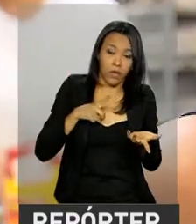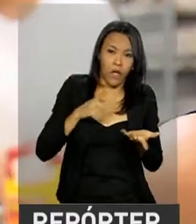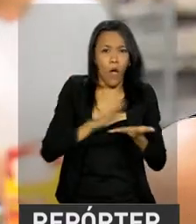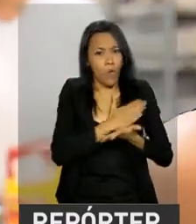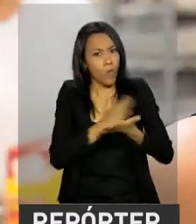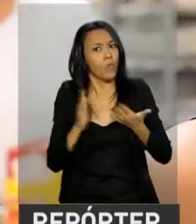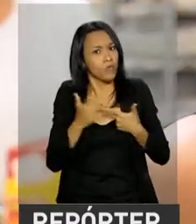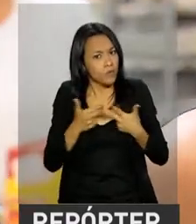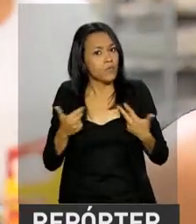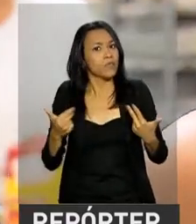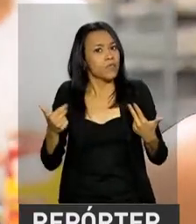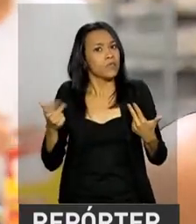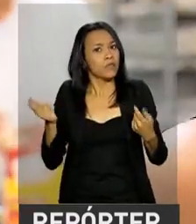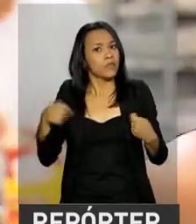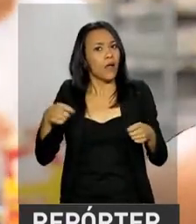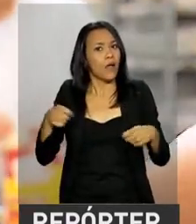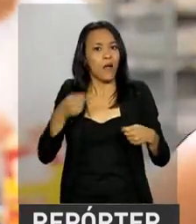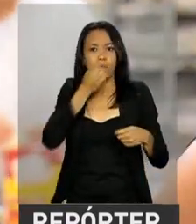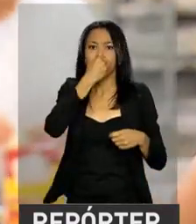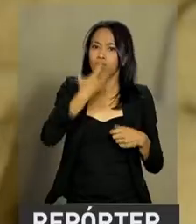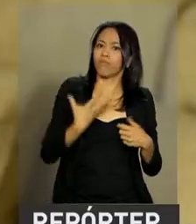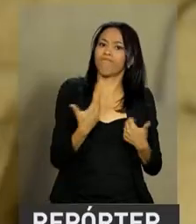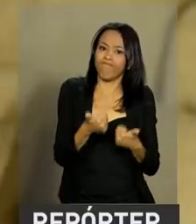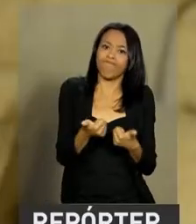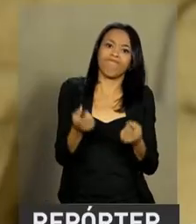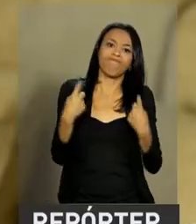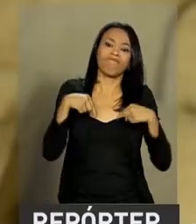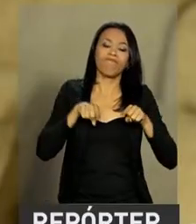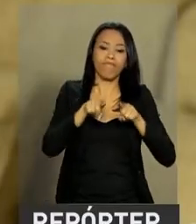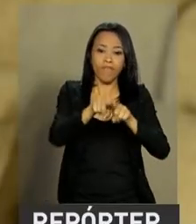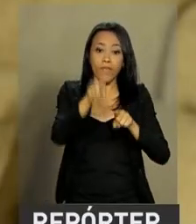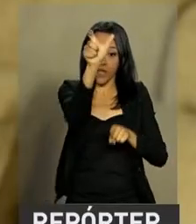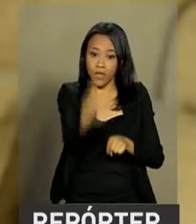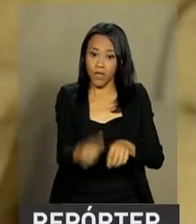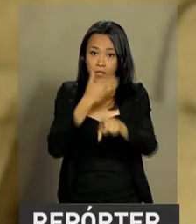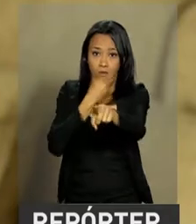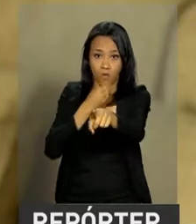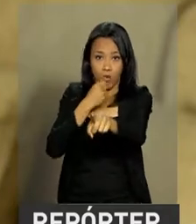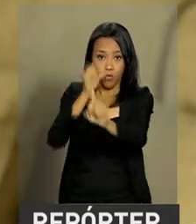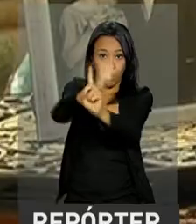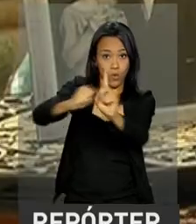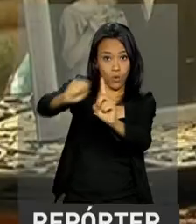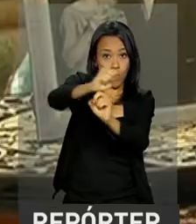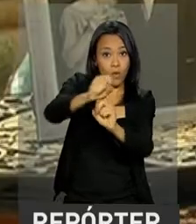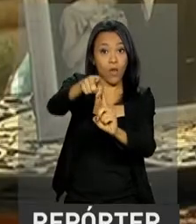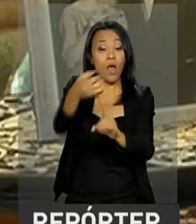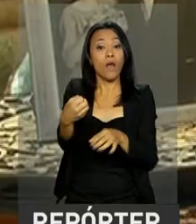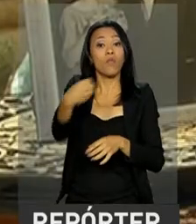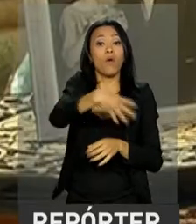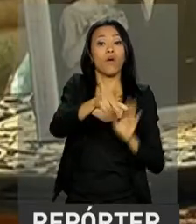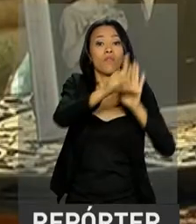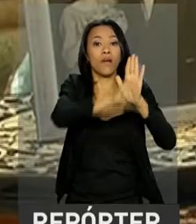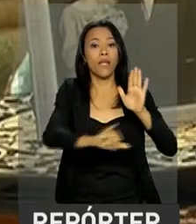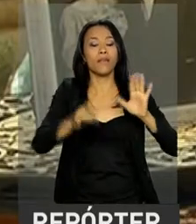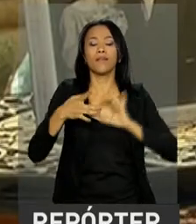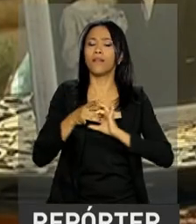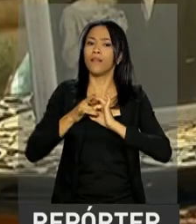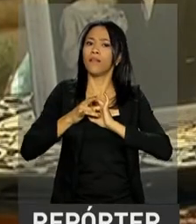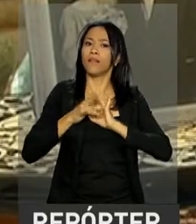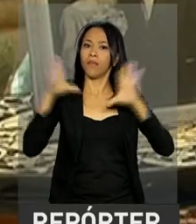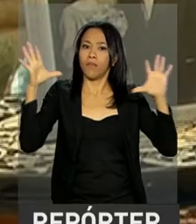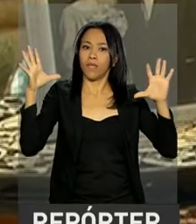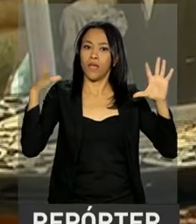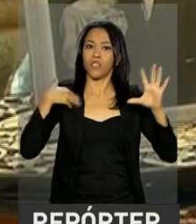cargos que vão te dar essa possibilidade. Para este sociólogo, a nova legislação combinou liberdade